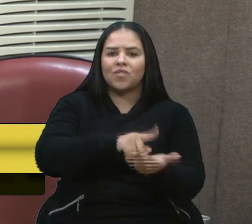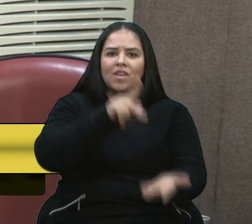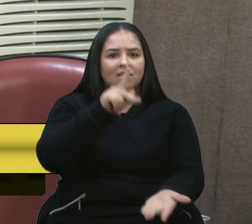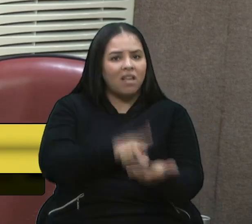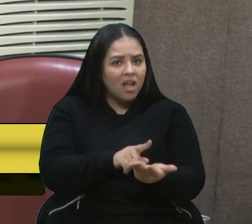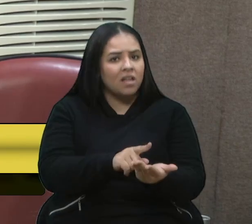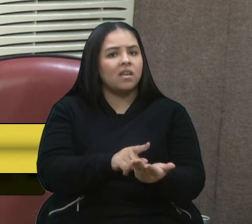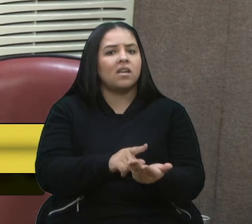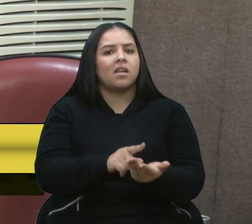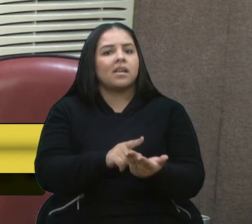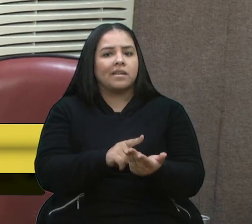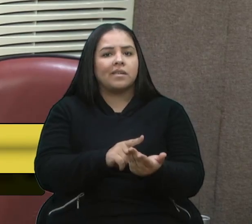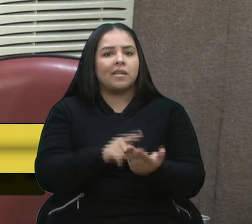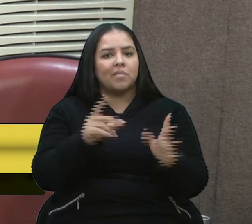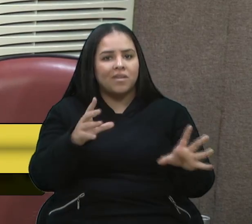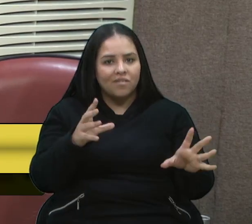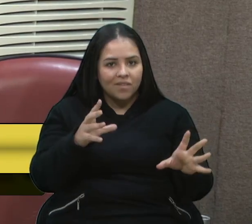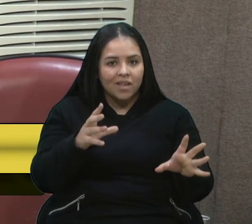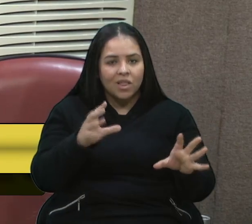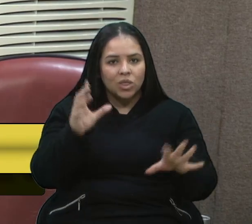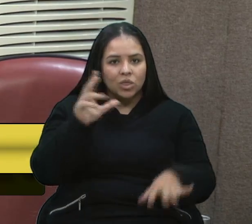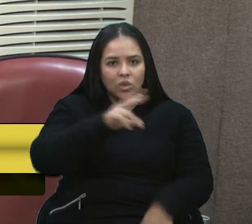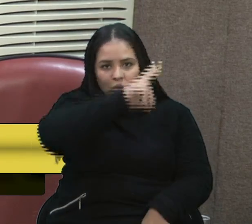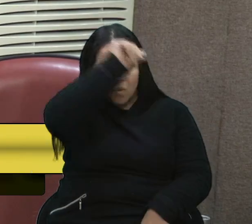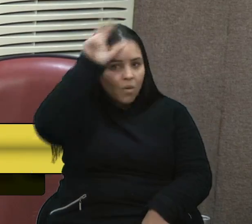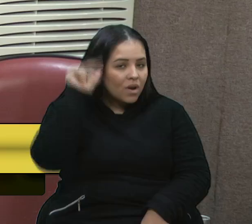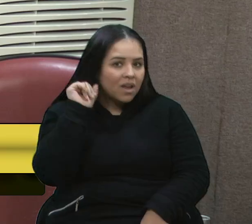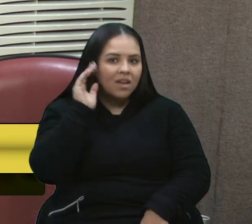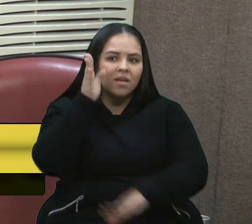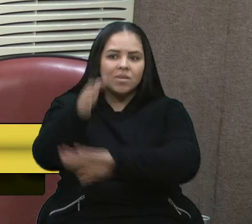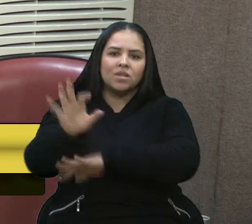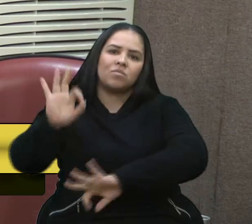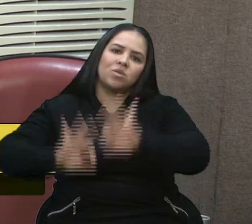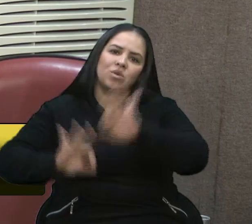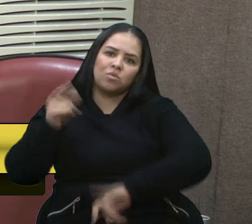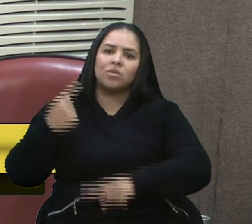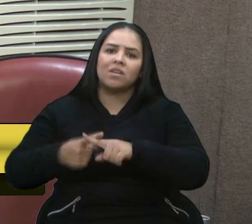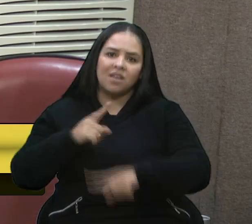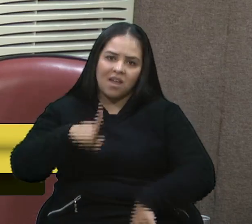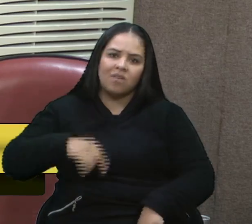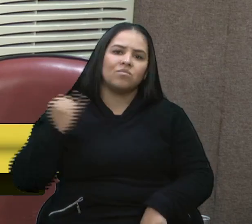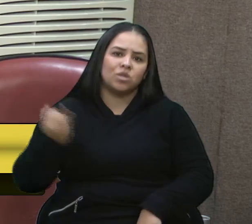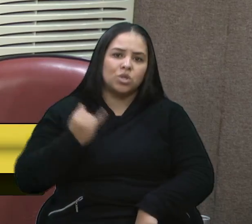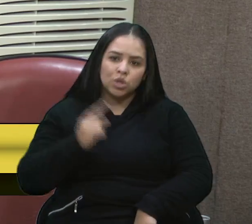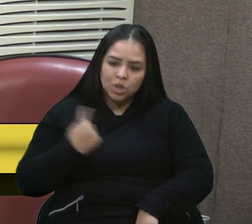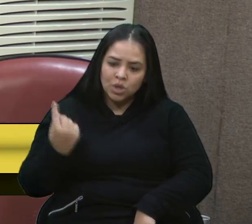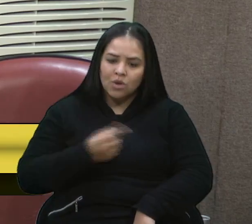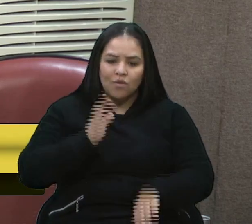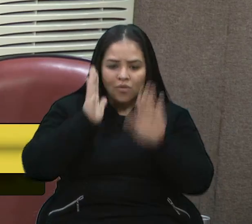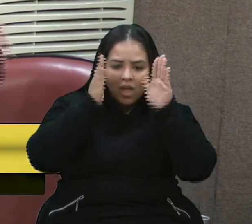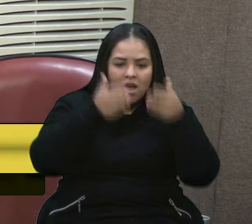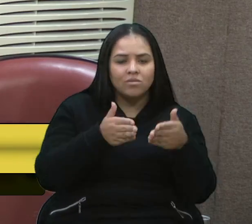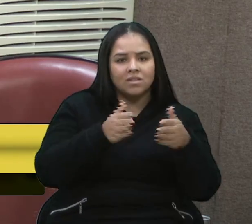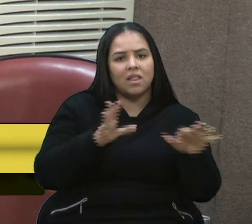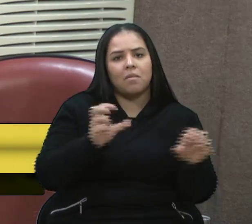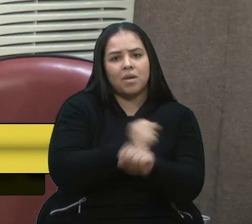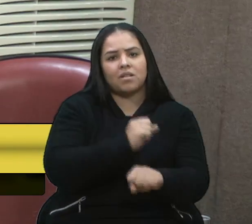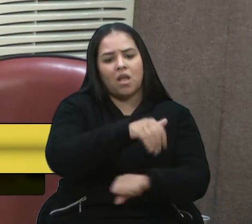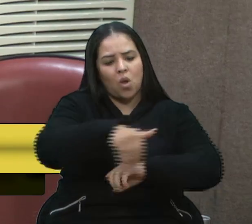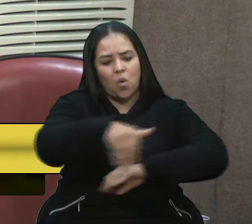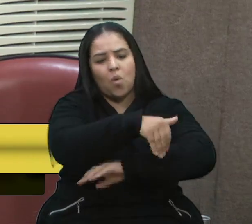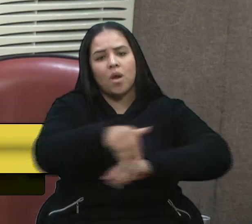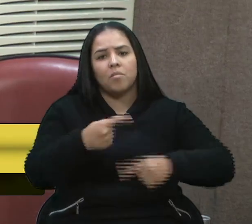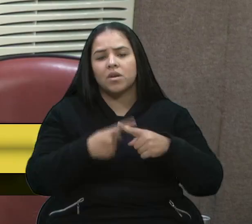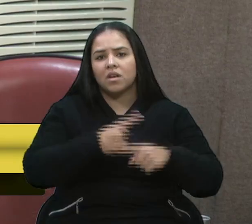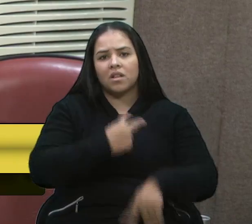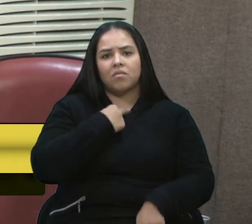Prefeitura, então, encaminhe esse projeto. Porque é fundamental nós também olharmos para os animais de rua. Porque não adianta nós